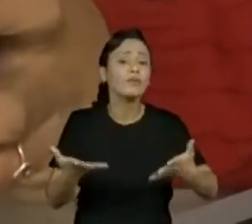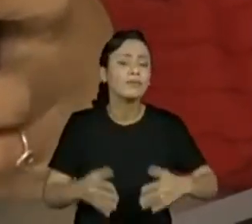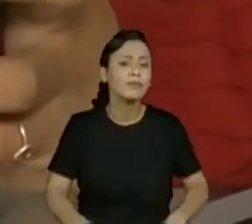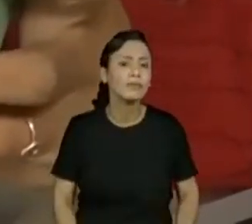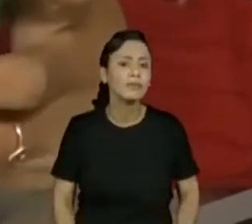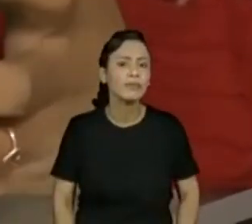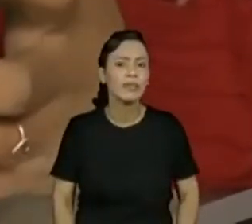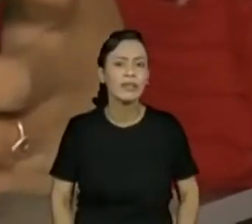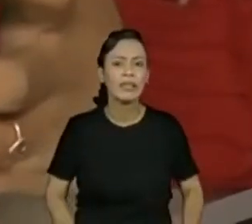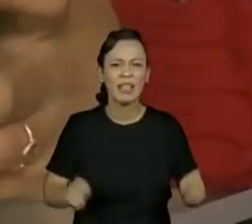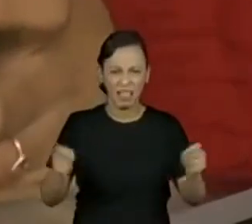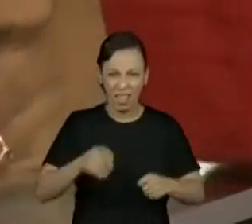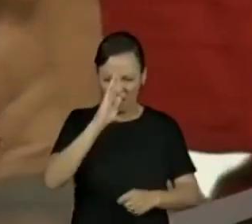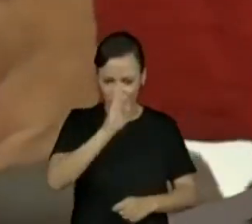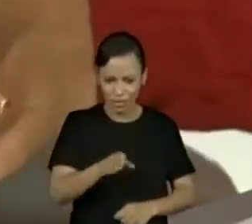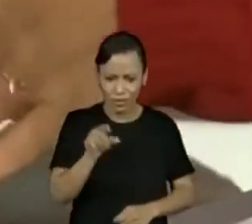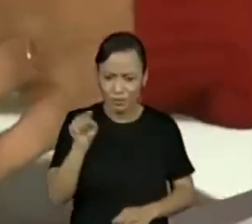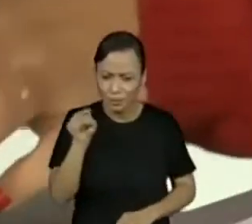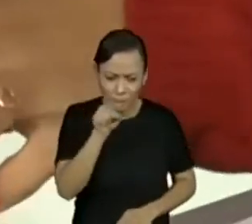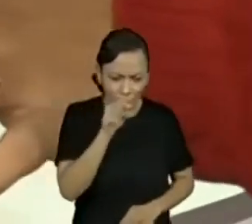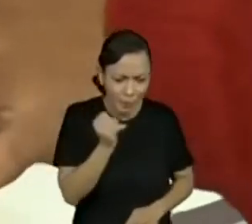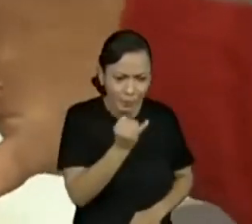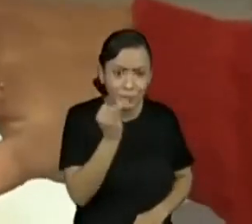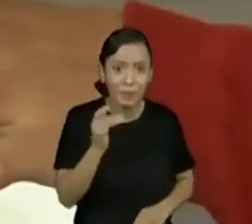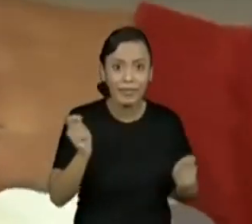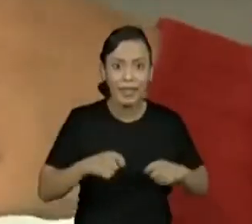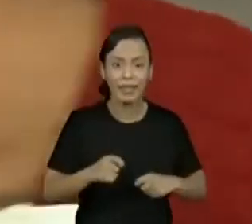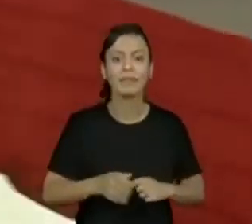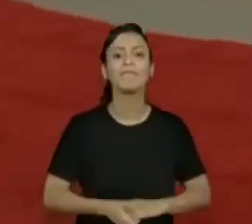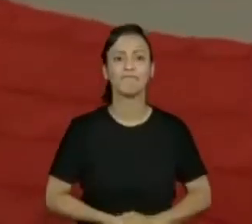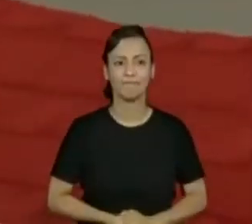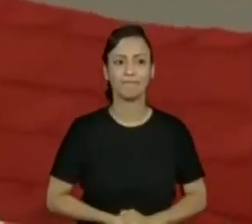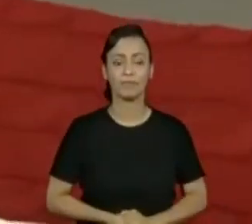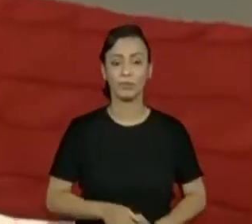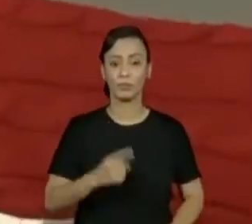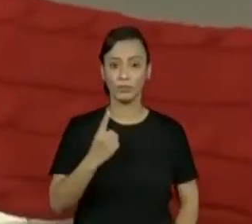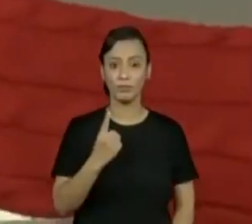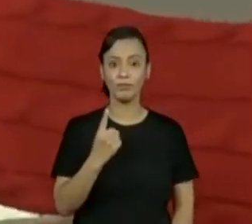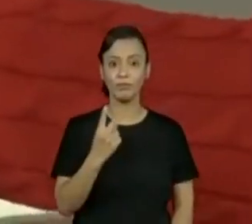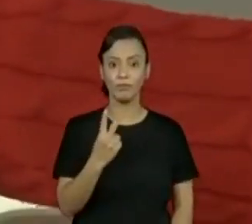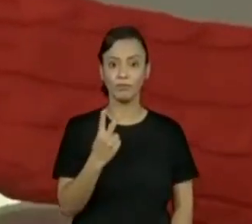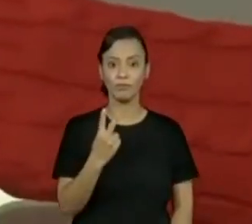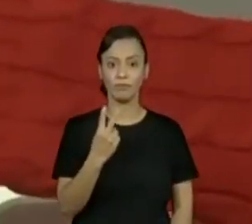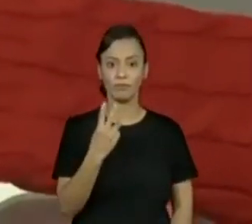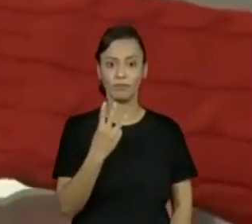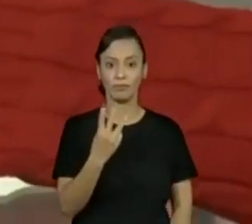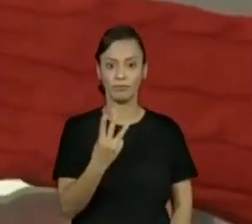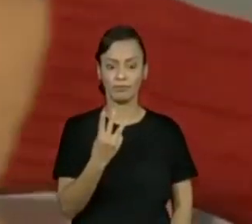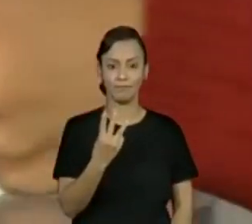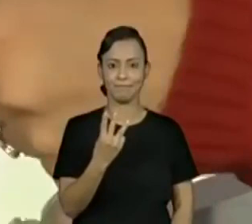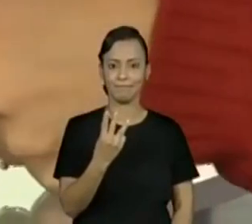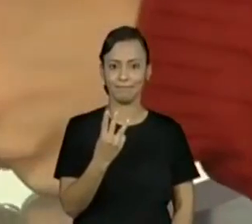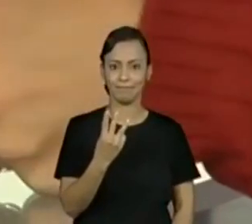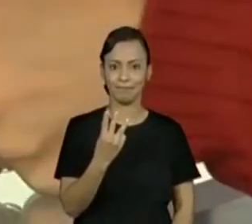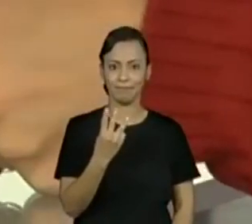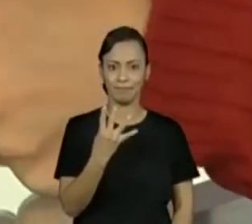fica mais Vamos contar no dado? Vamos. Então, vamos lá. Olha só. Um, dois, três.